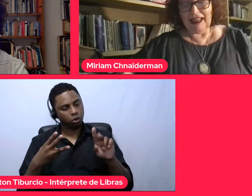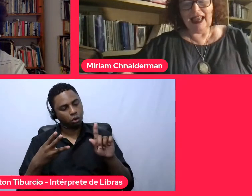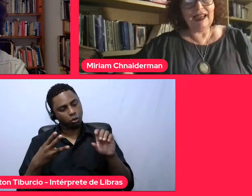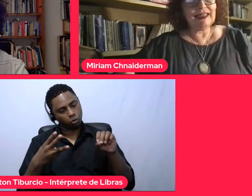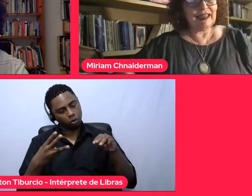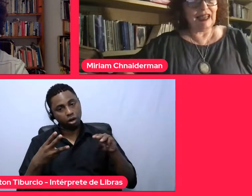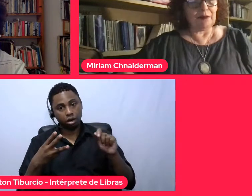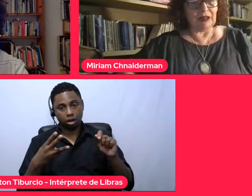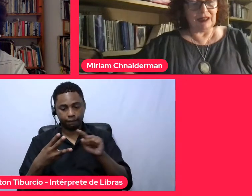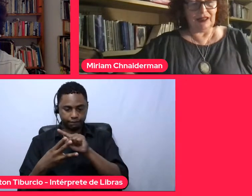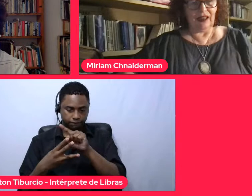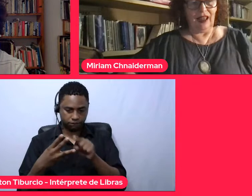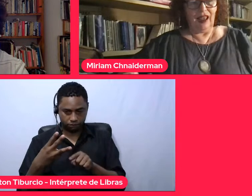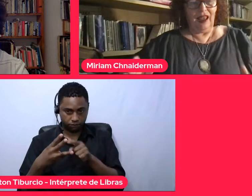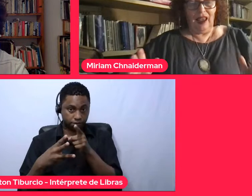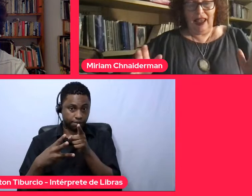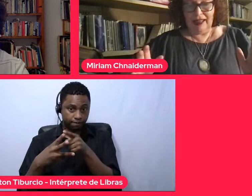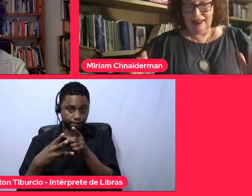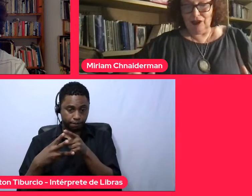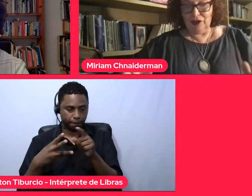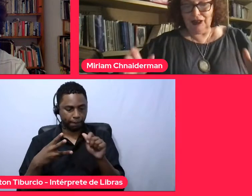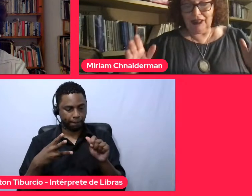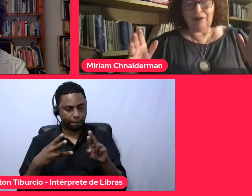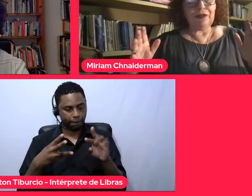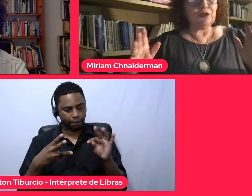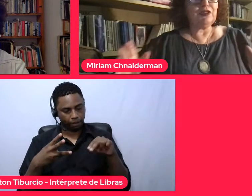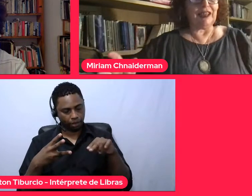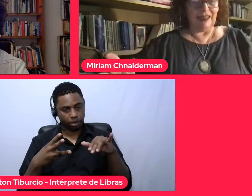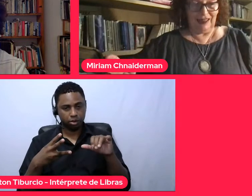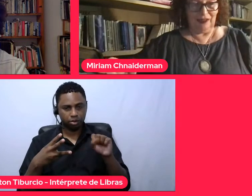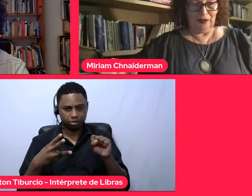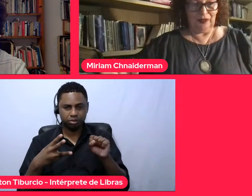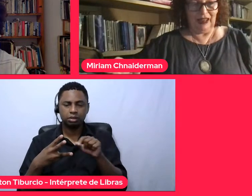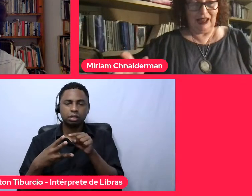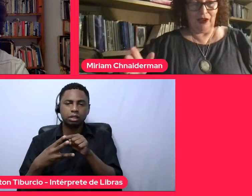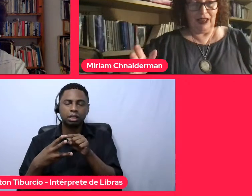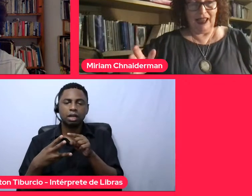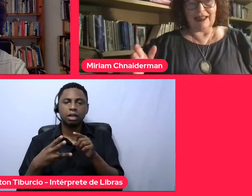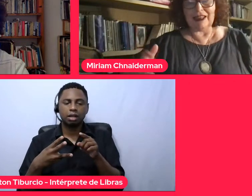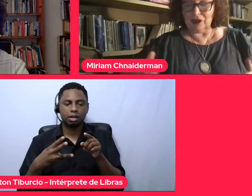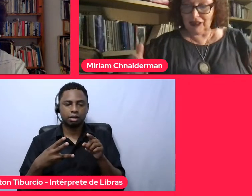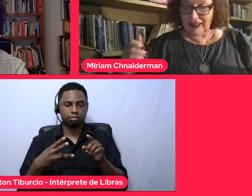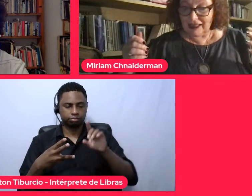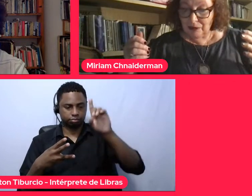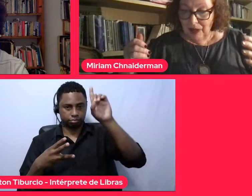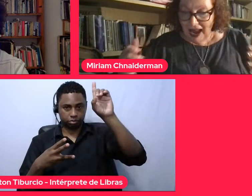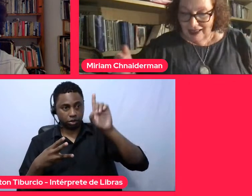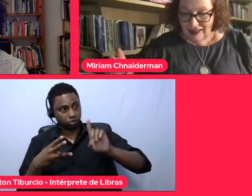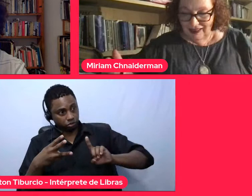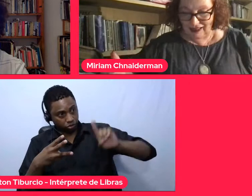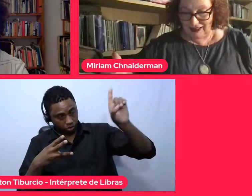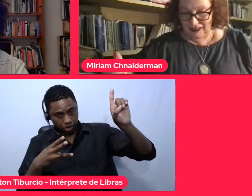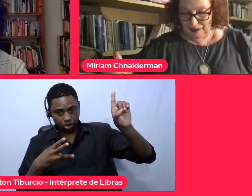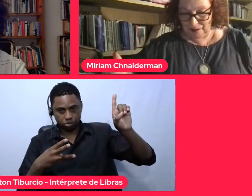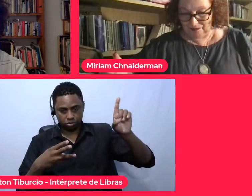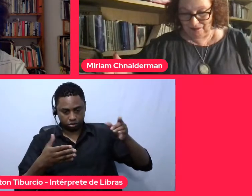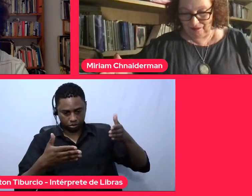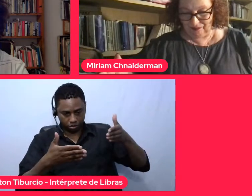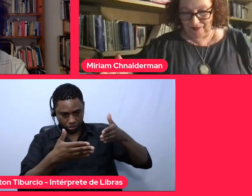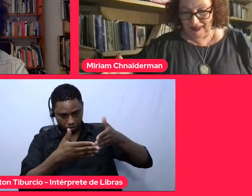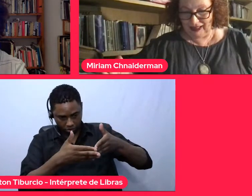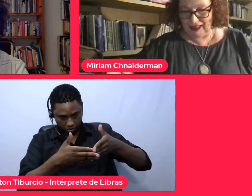e Artemis é a deusa da fronteira, é a deusa das margens.